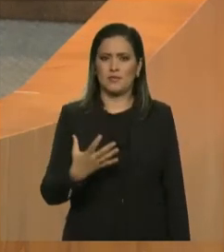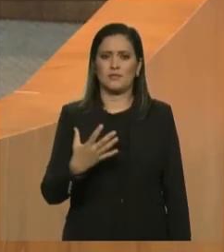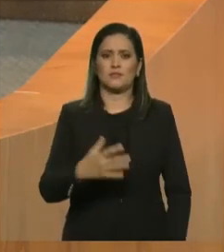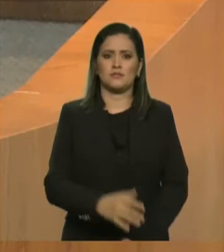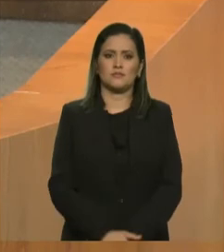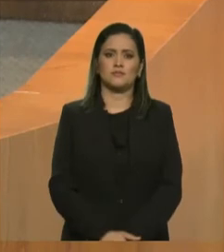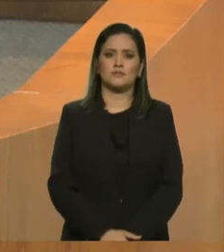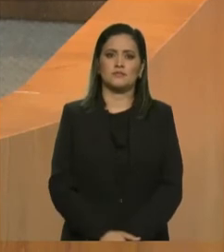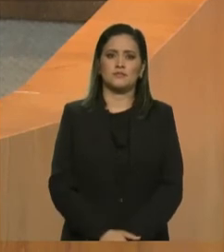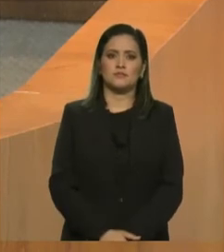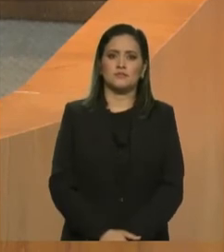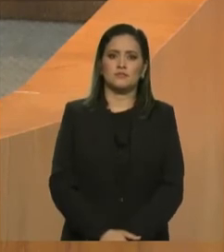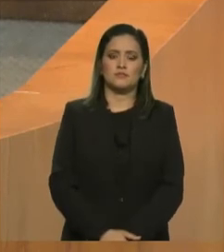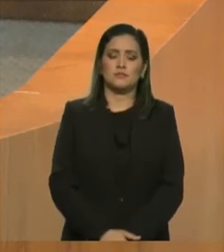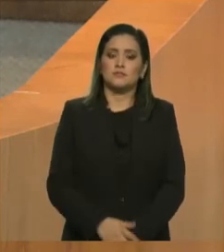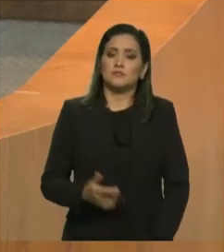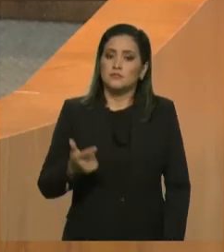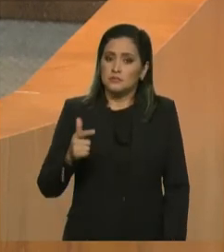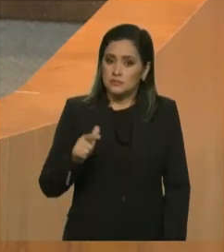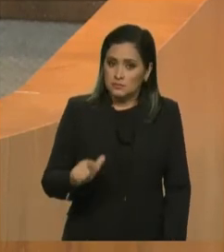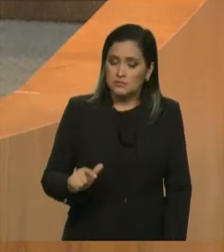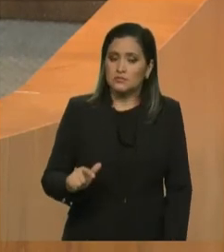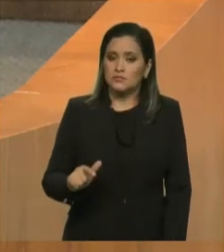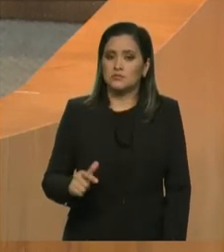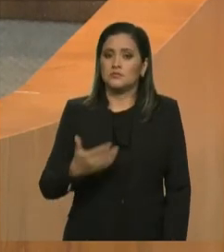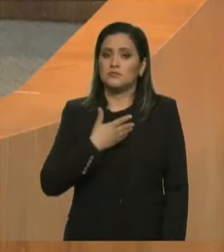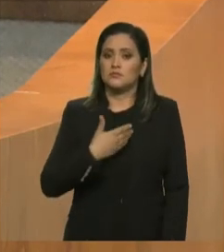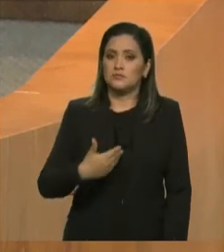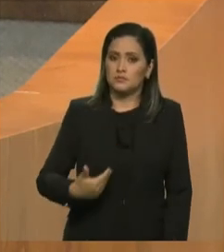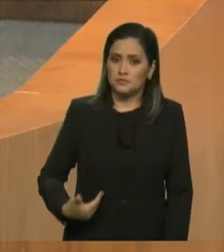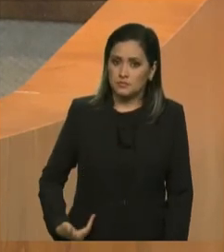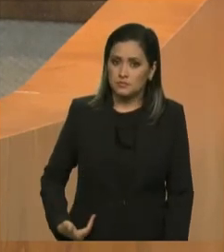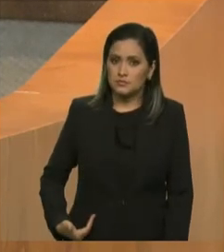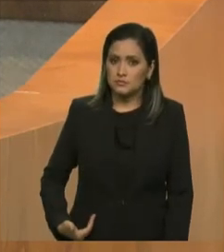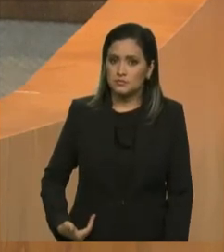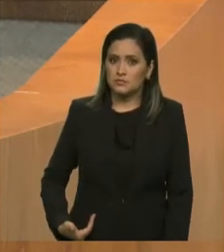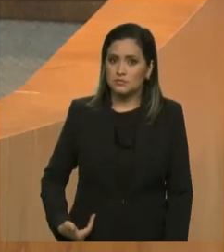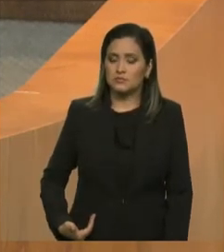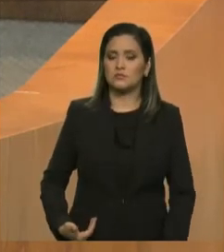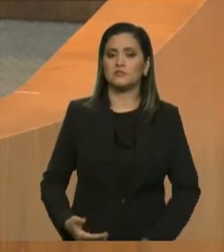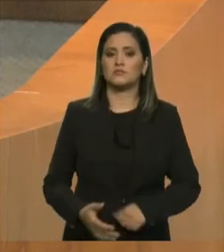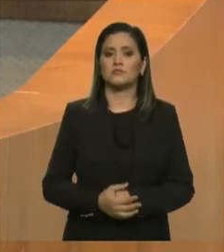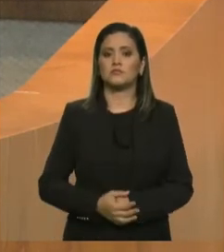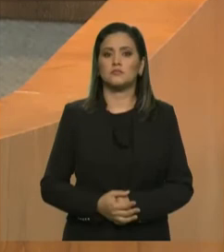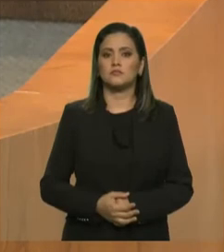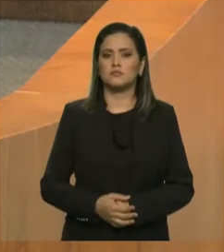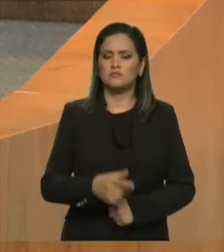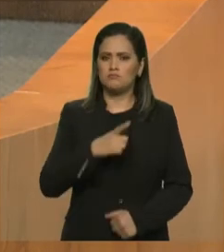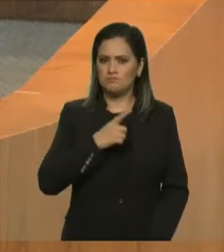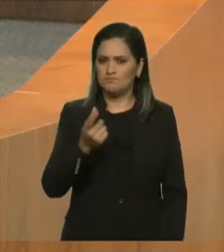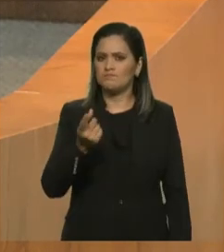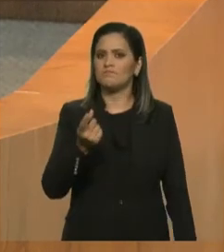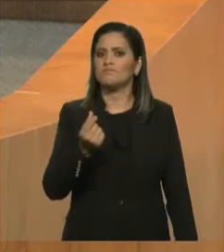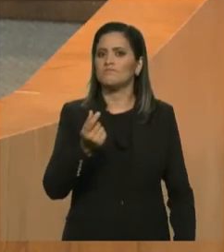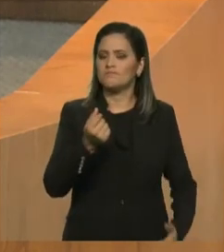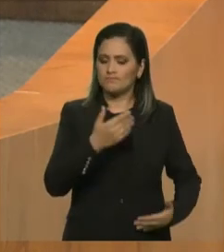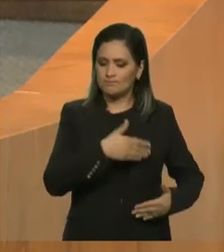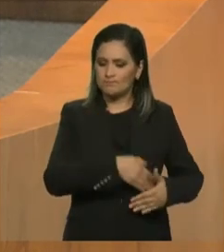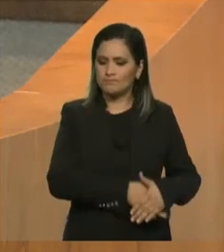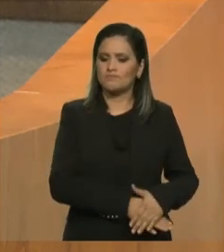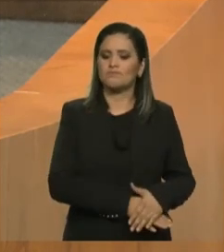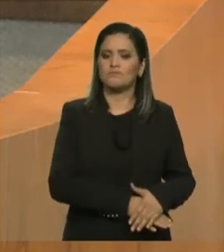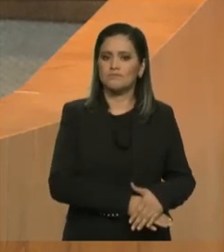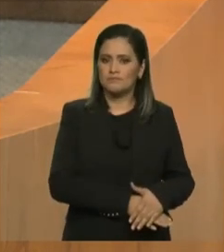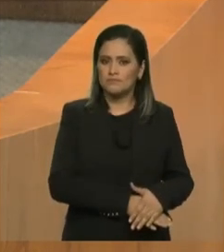senhoras e senhores, mais uma vez, o governo do Estado, com muito dinheiro em caixa. Com muito